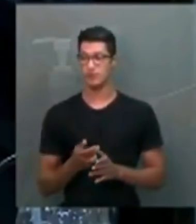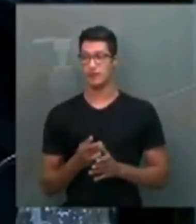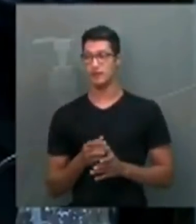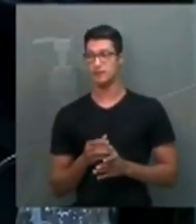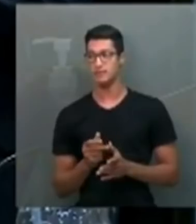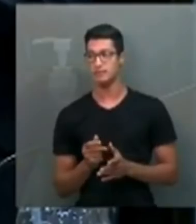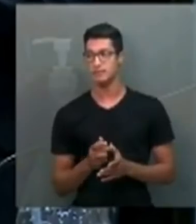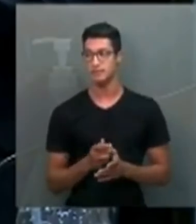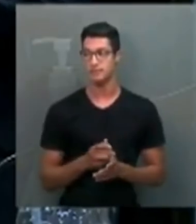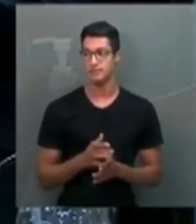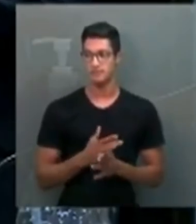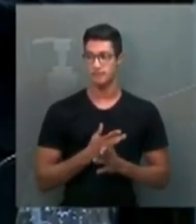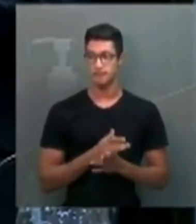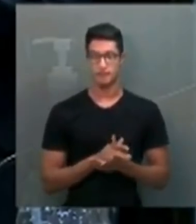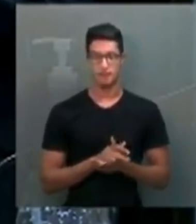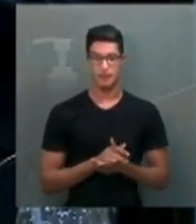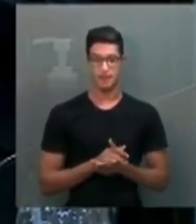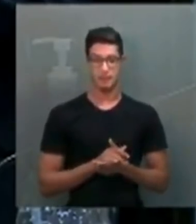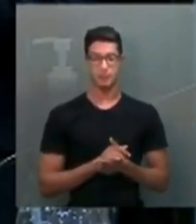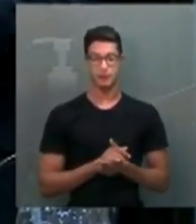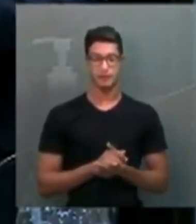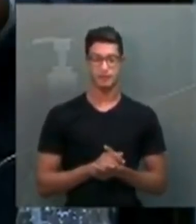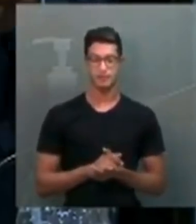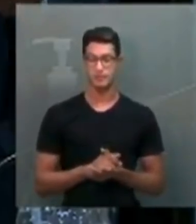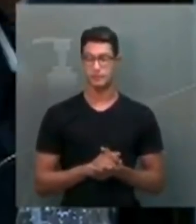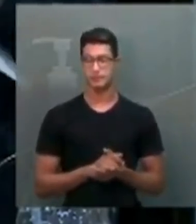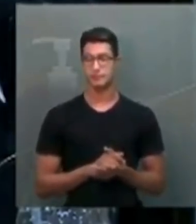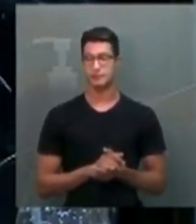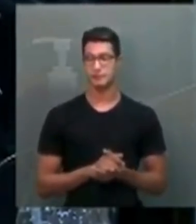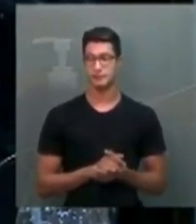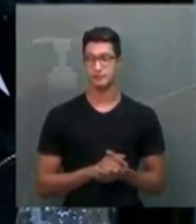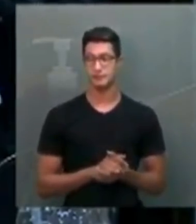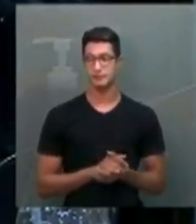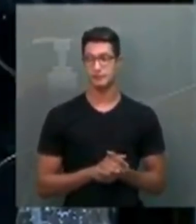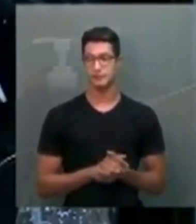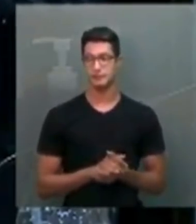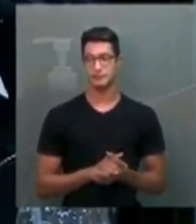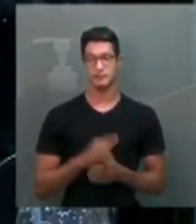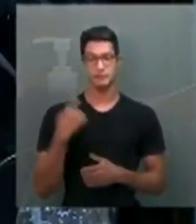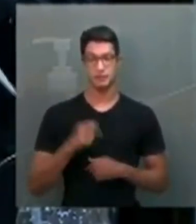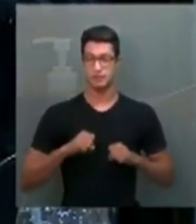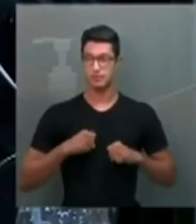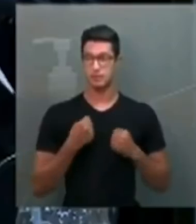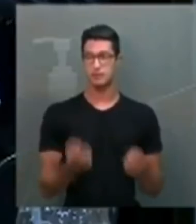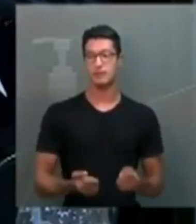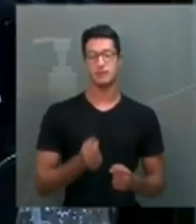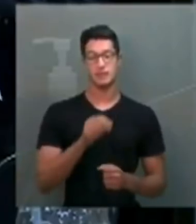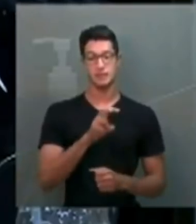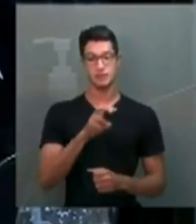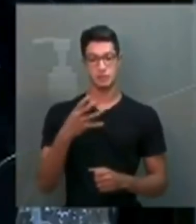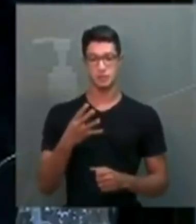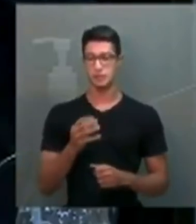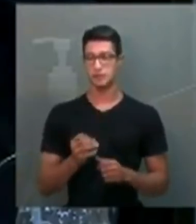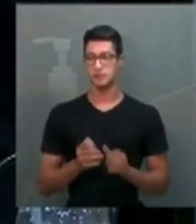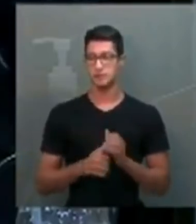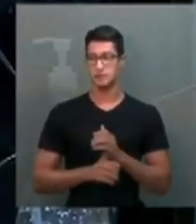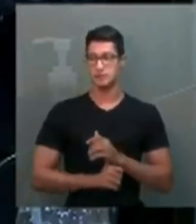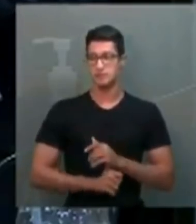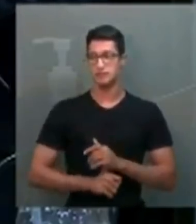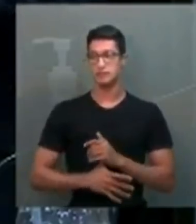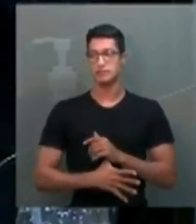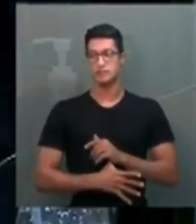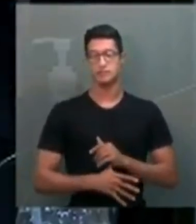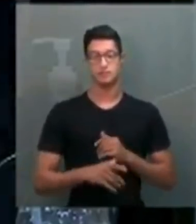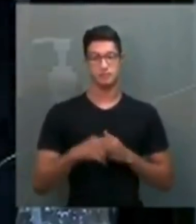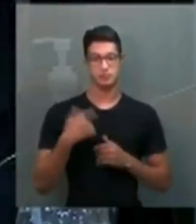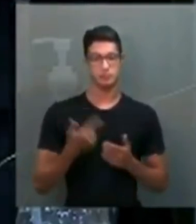entrega de 46, nós empenharíamos as 54, desculpa, as 56